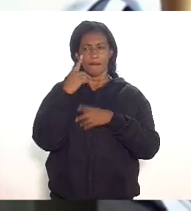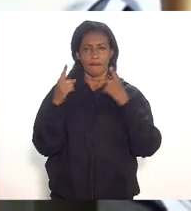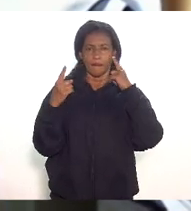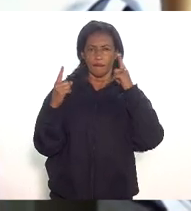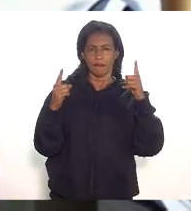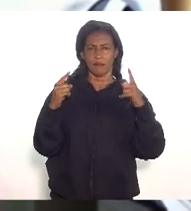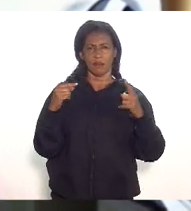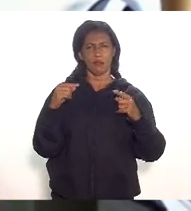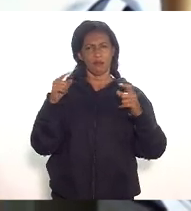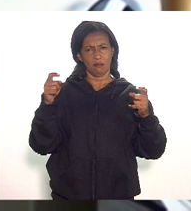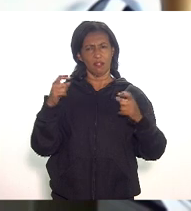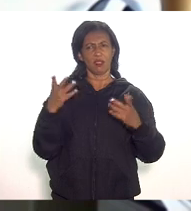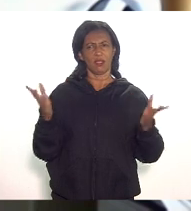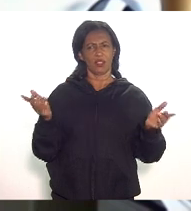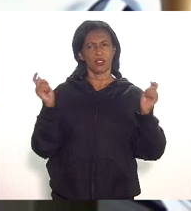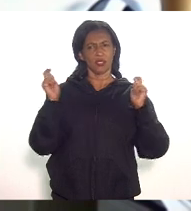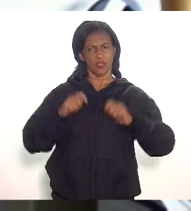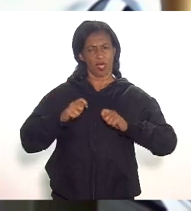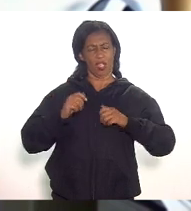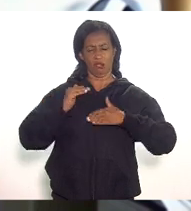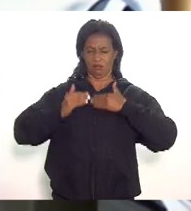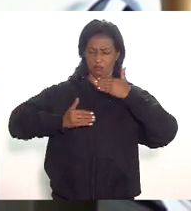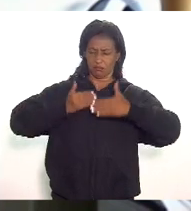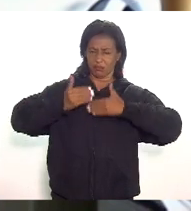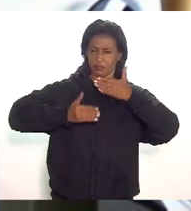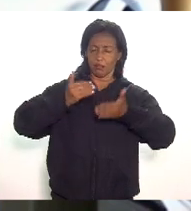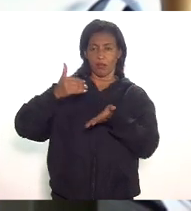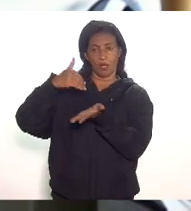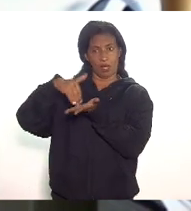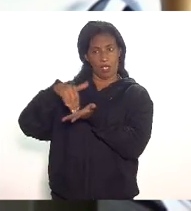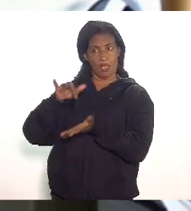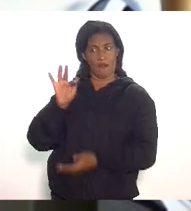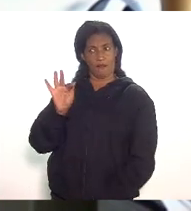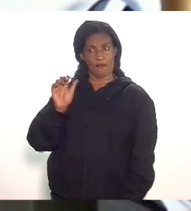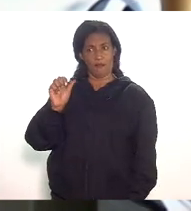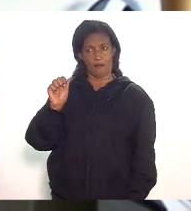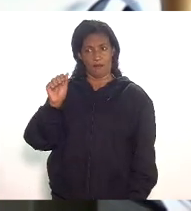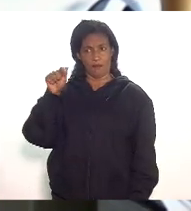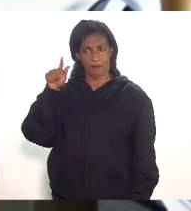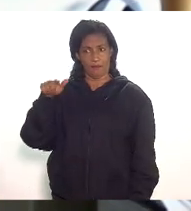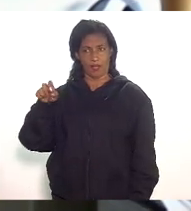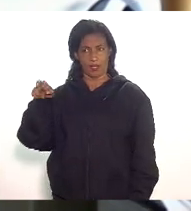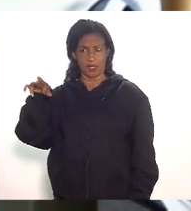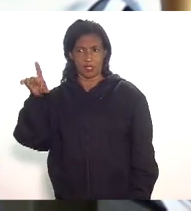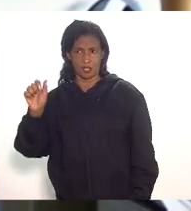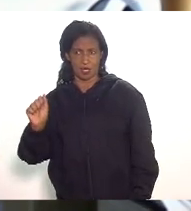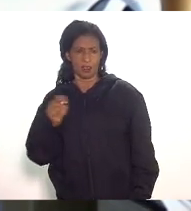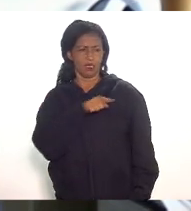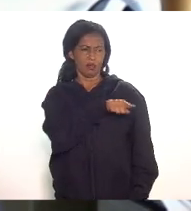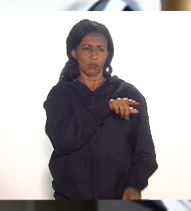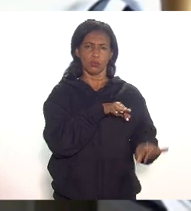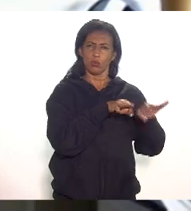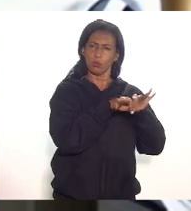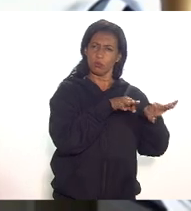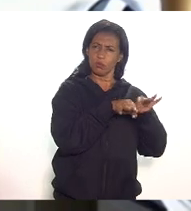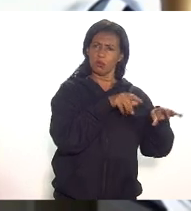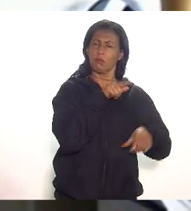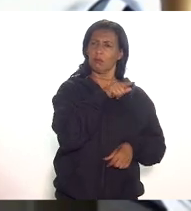maturidade para ser esse avanço o secretário de fazenda e o secretário de planejamento